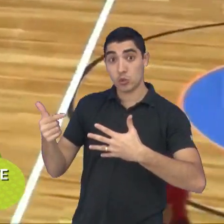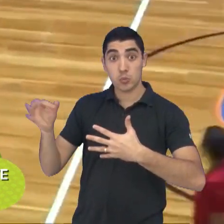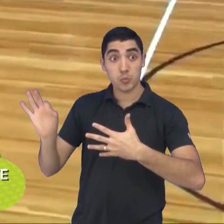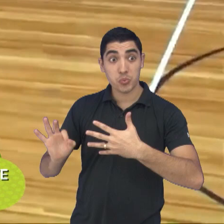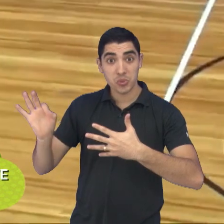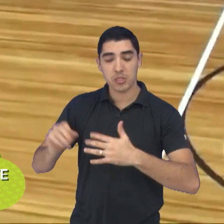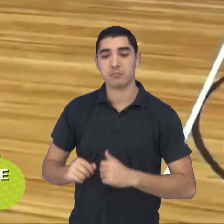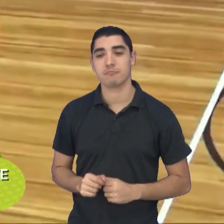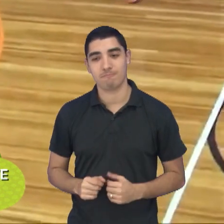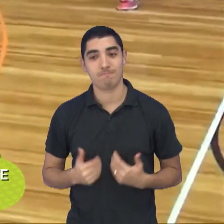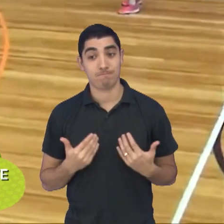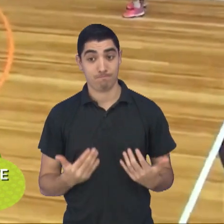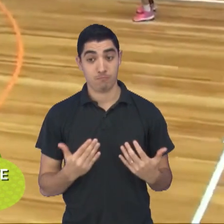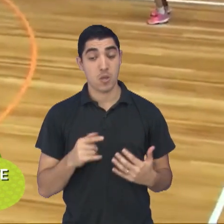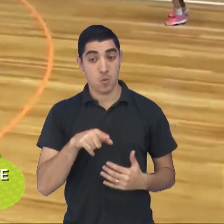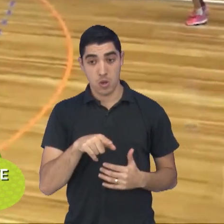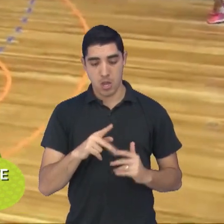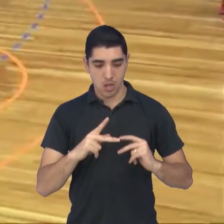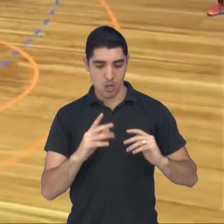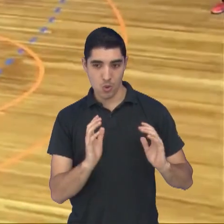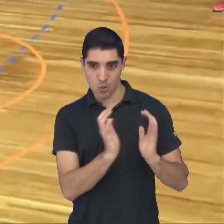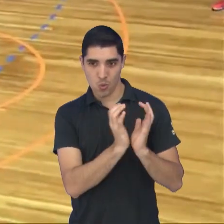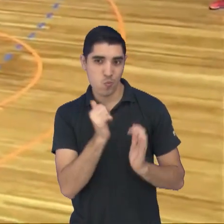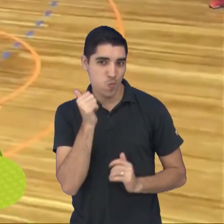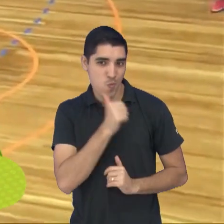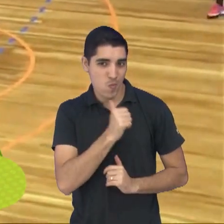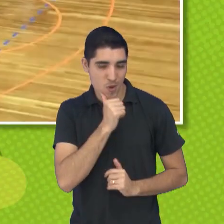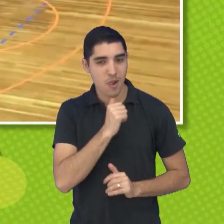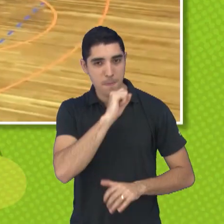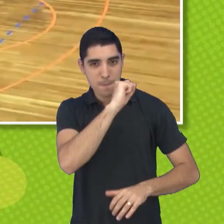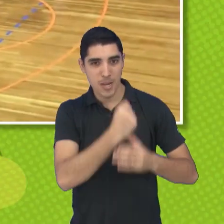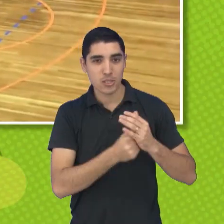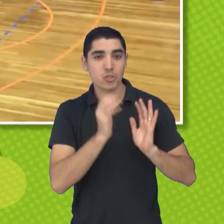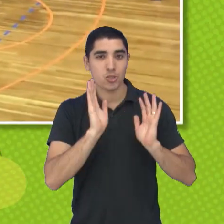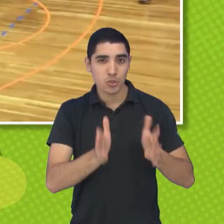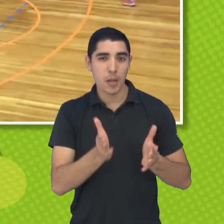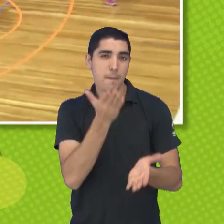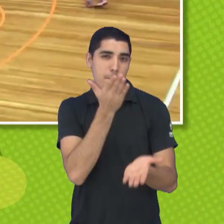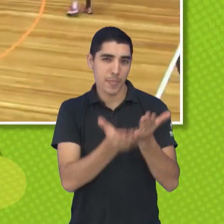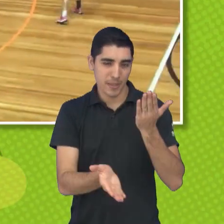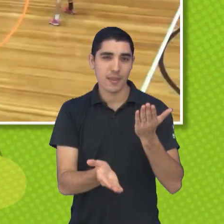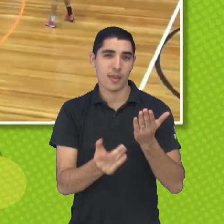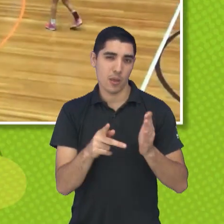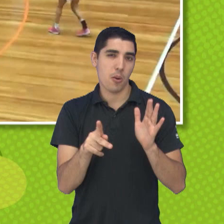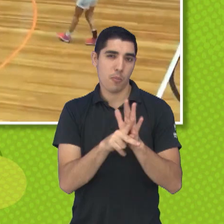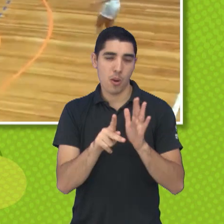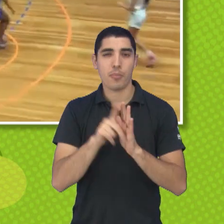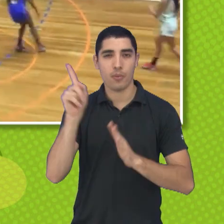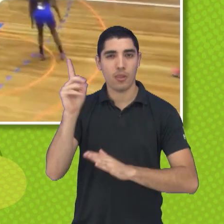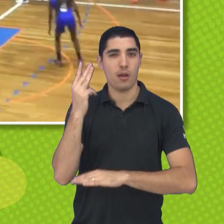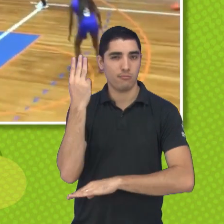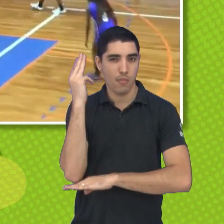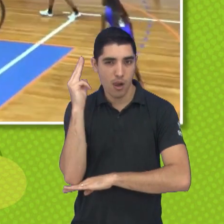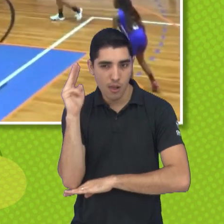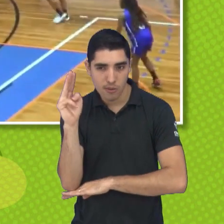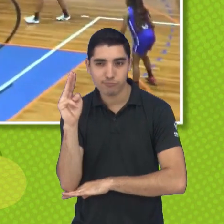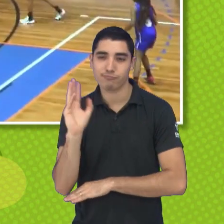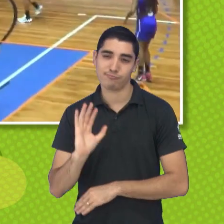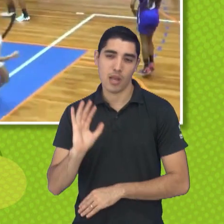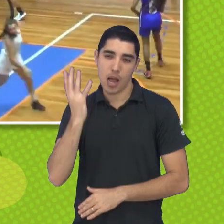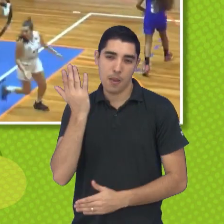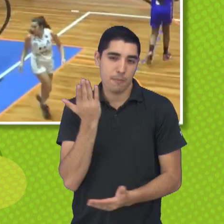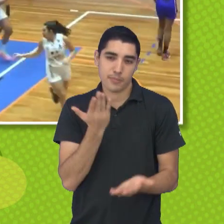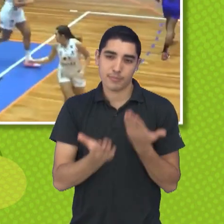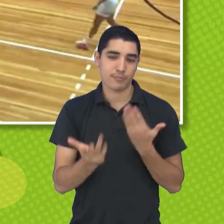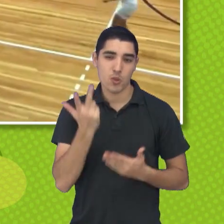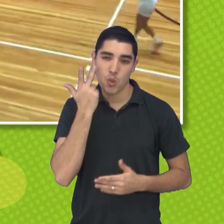Brunão. É, time feminino de basquete que acabou sofrendo derrota contra o Sampaio Correia lá no Maranhão, que é normal, né? Porque o